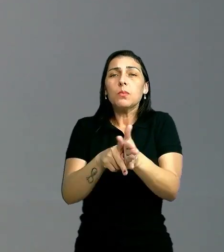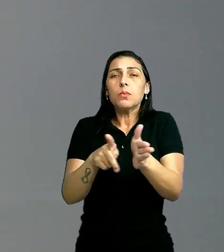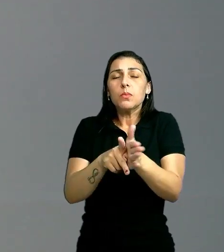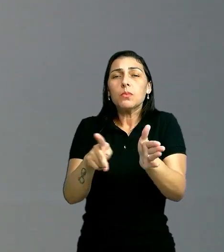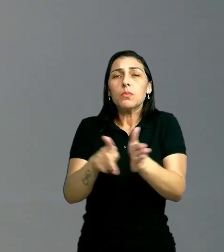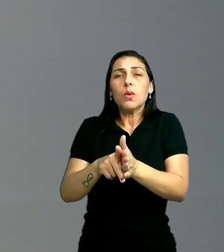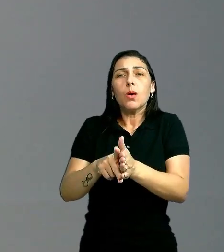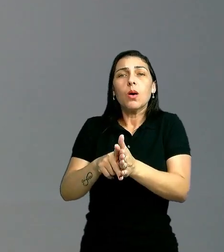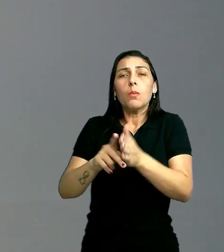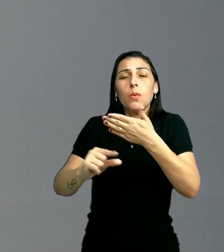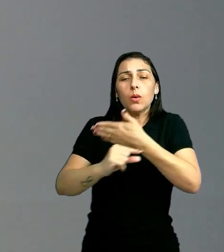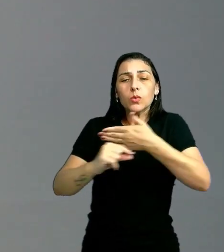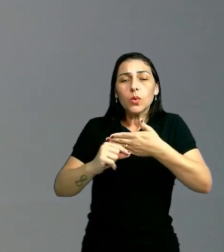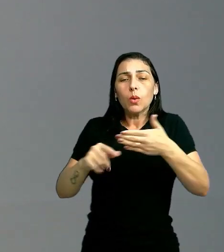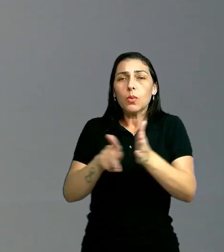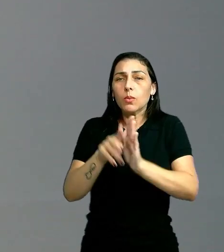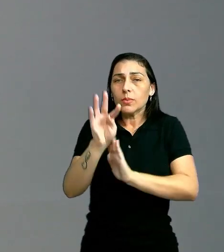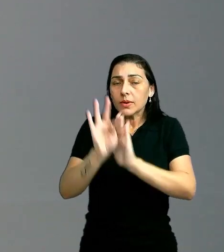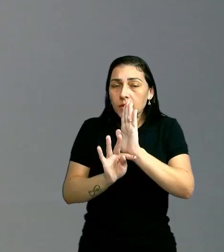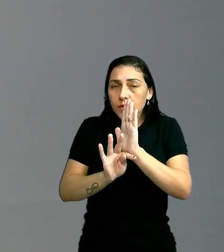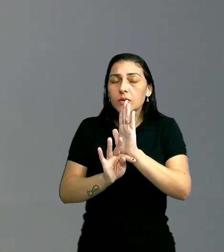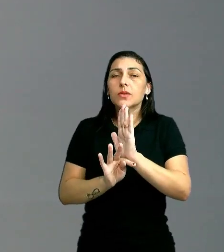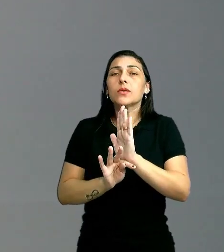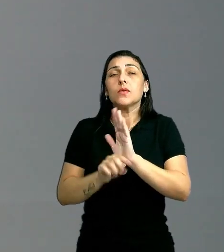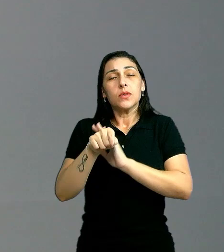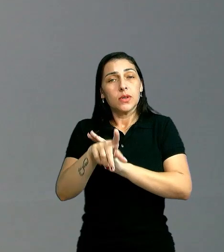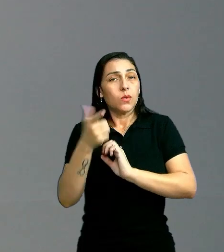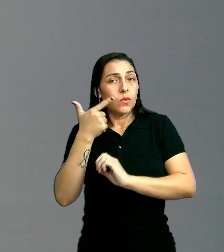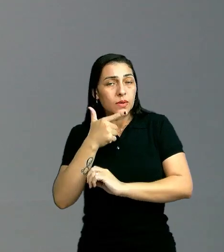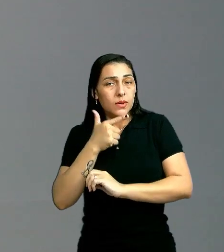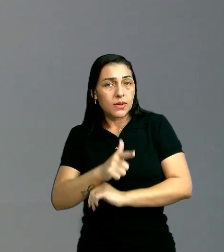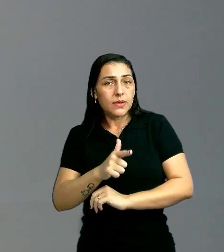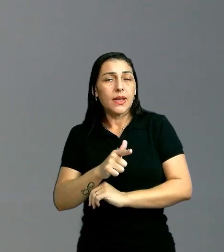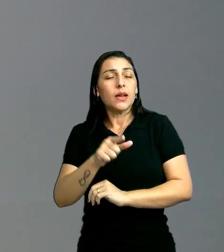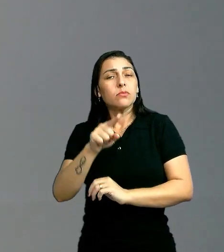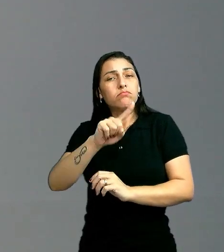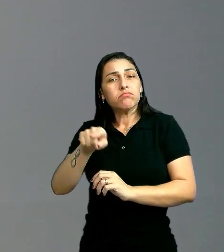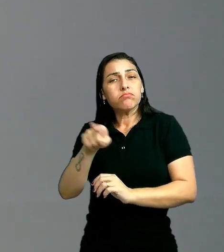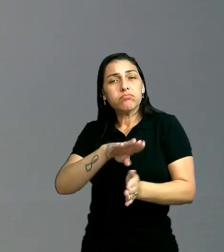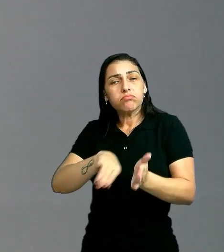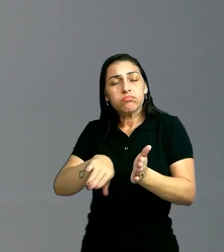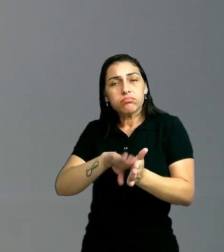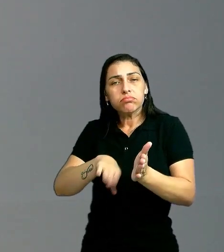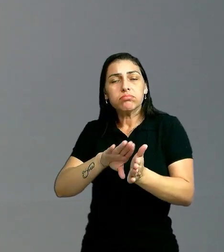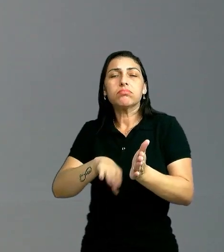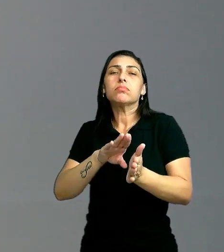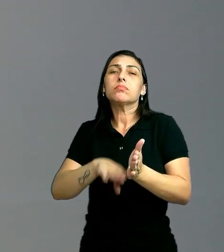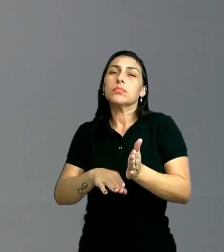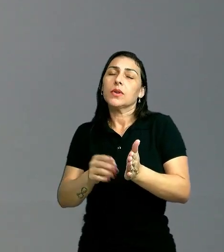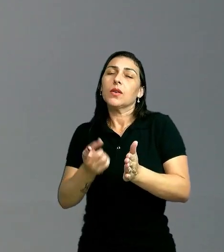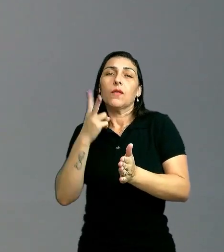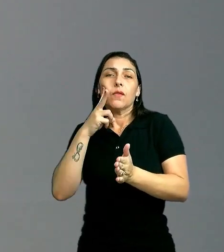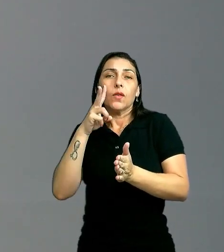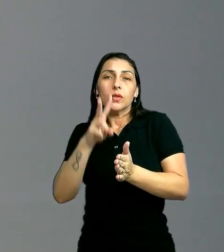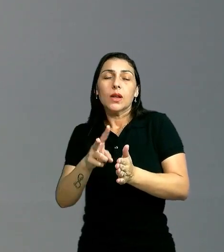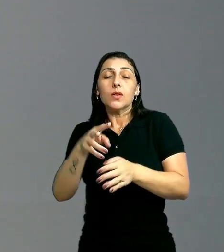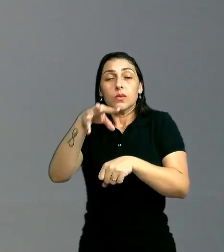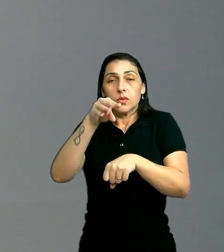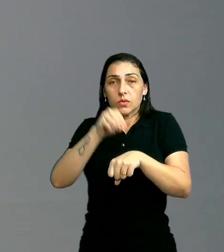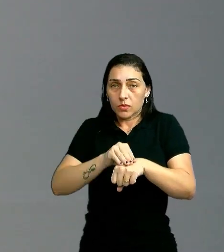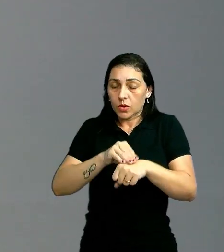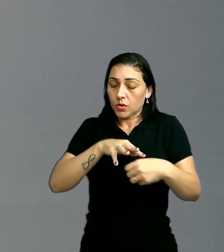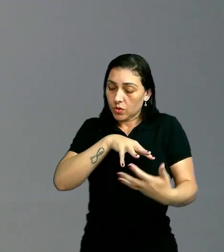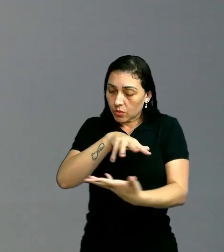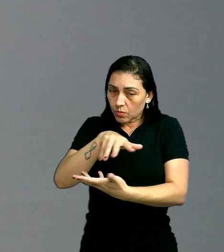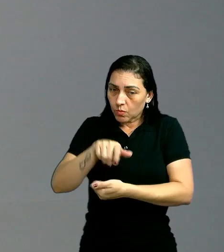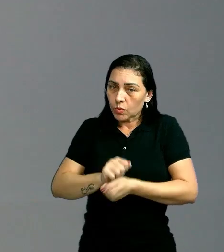autor, ao próprio texto. E dessa forma, você consegue, por eliminação, e, claro, remetendo aos seus conhecimentos